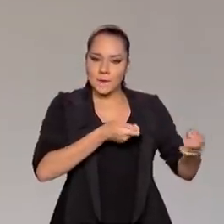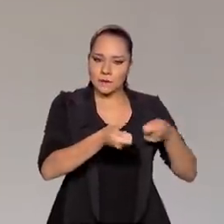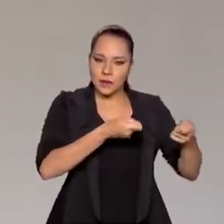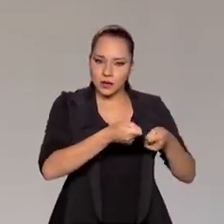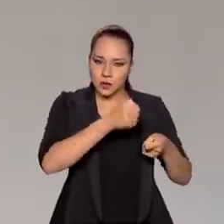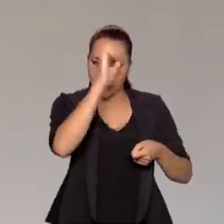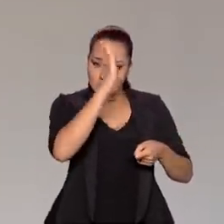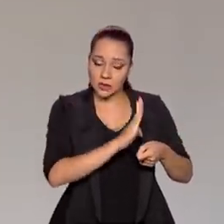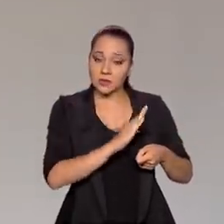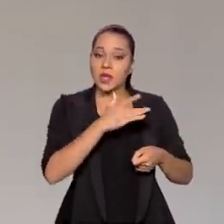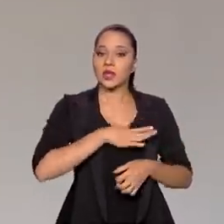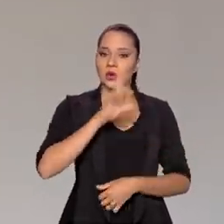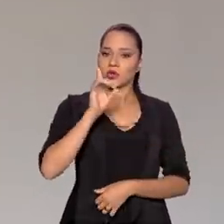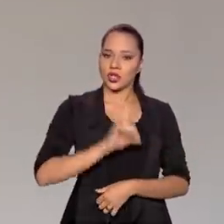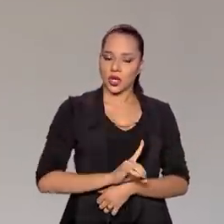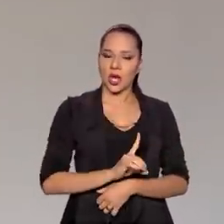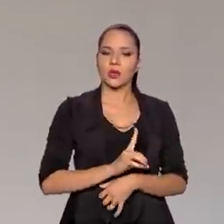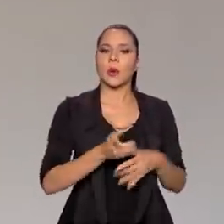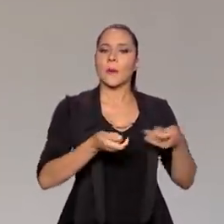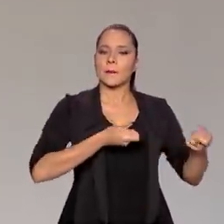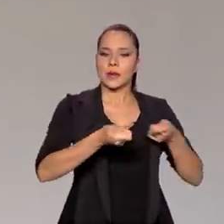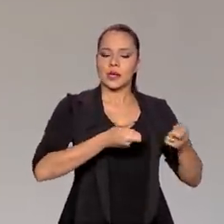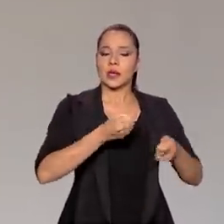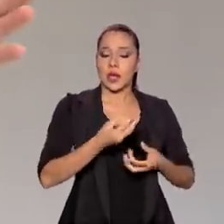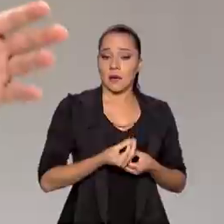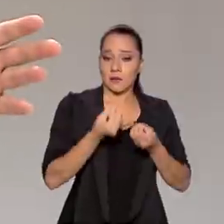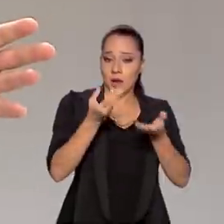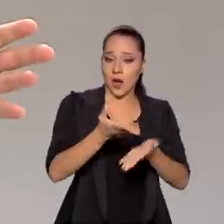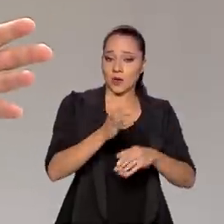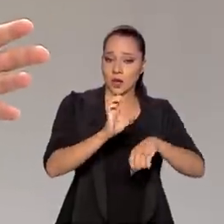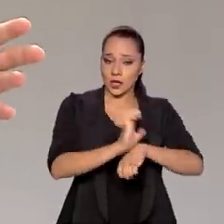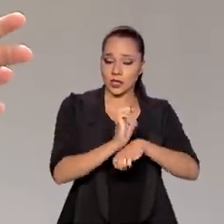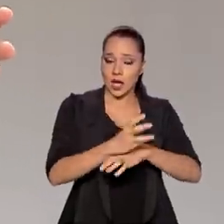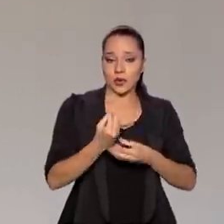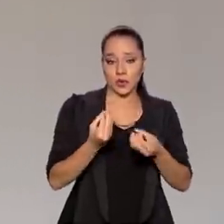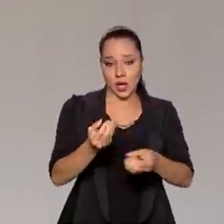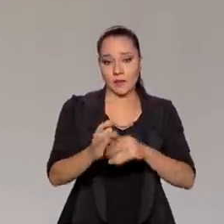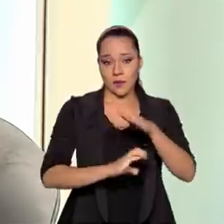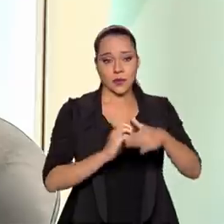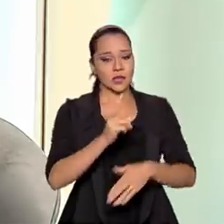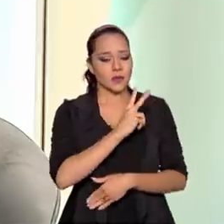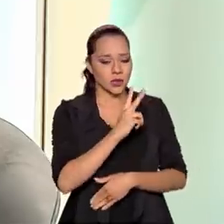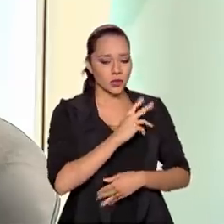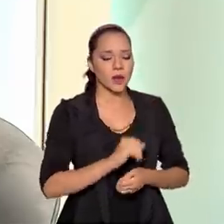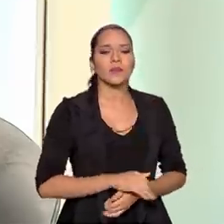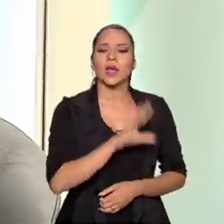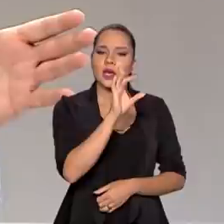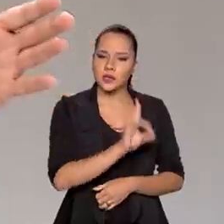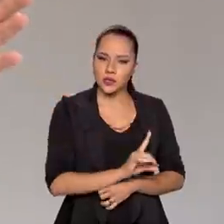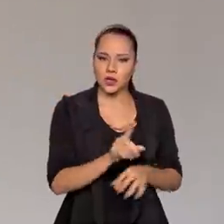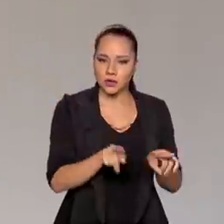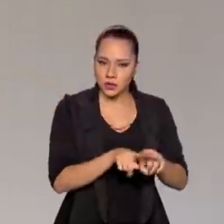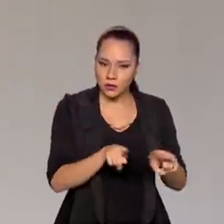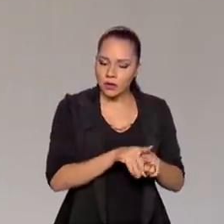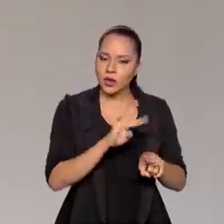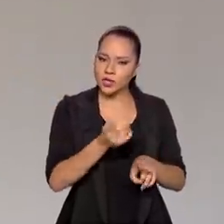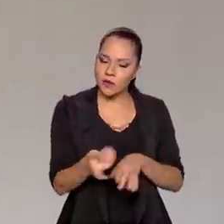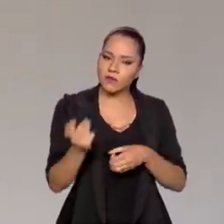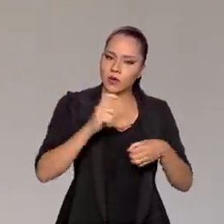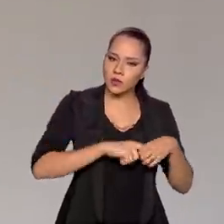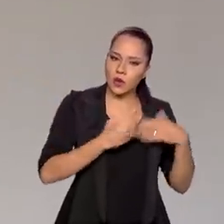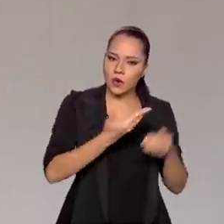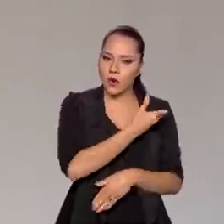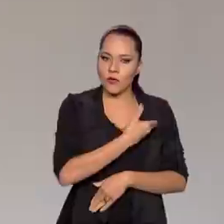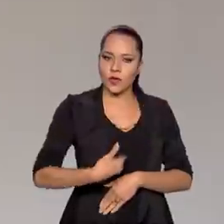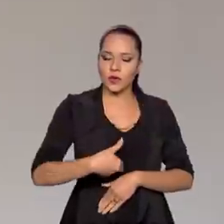existe um direito minerário que é concedido do Estado para o setor privado. Esses direitos minerários também foram retomados